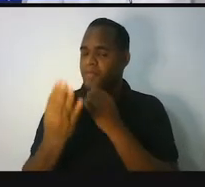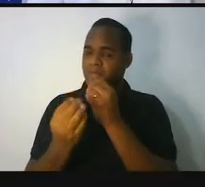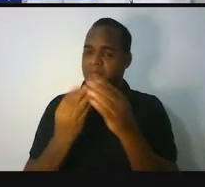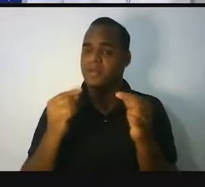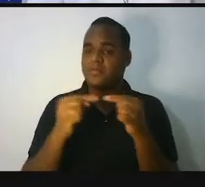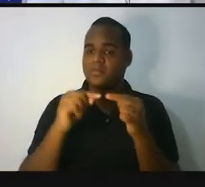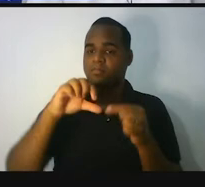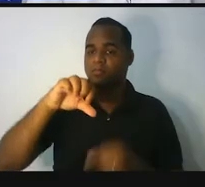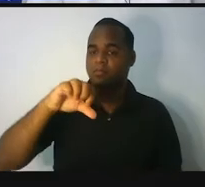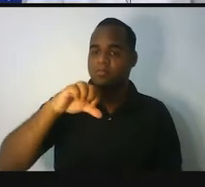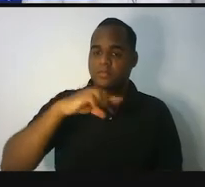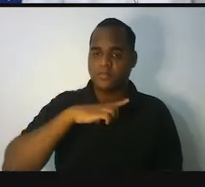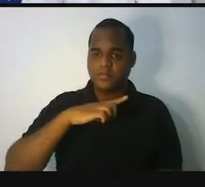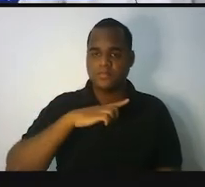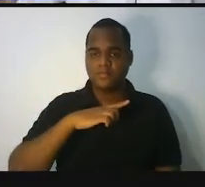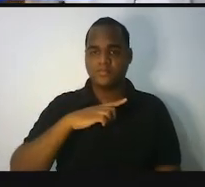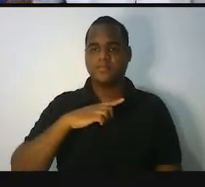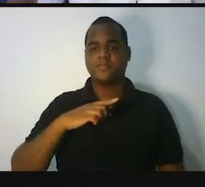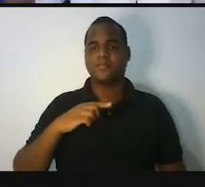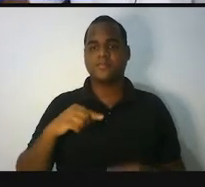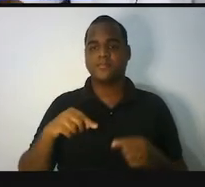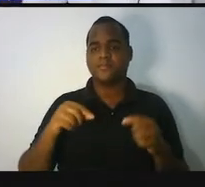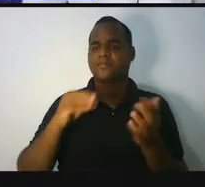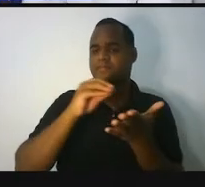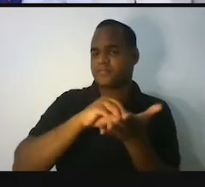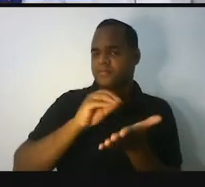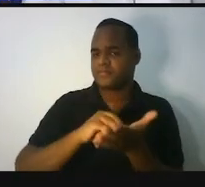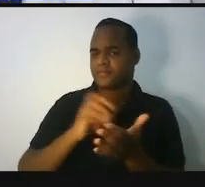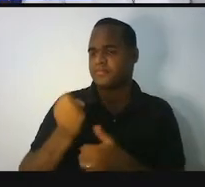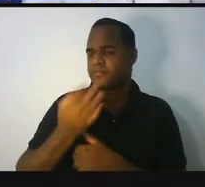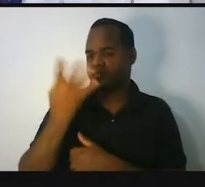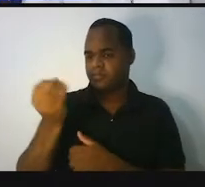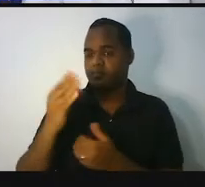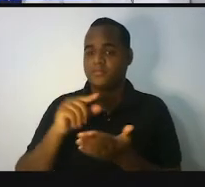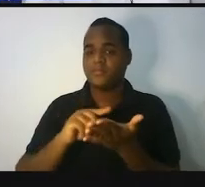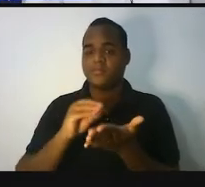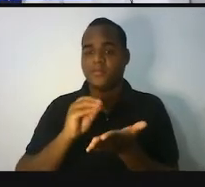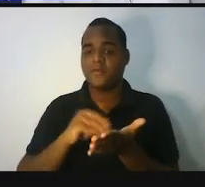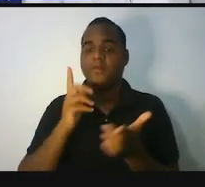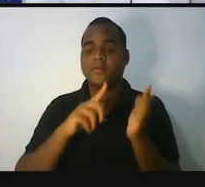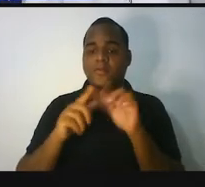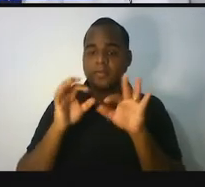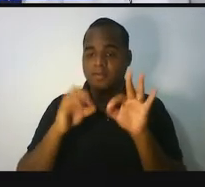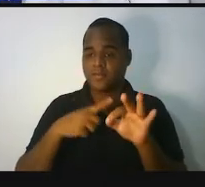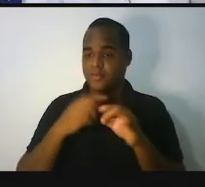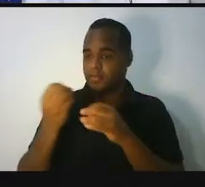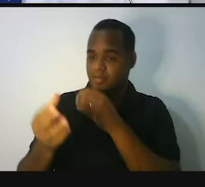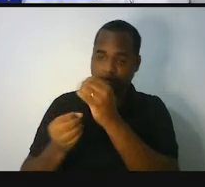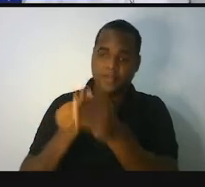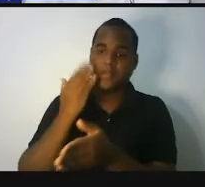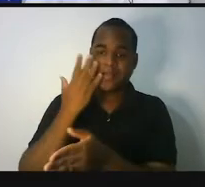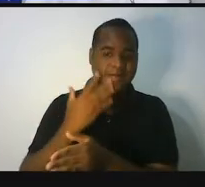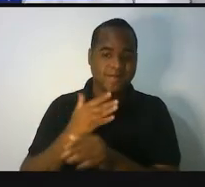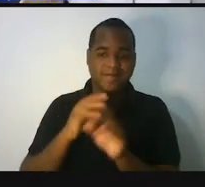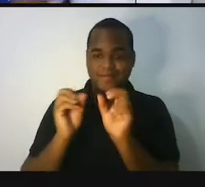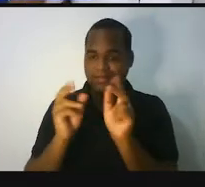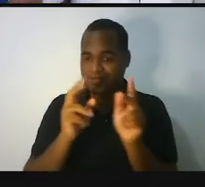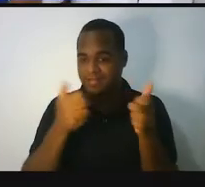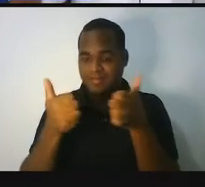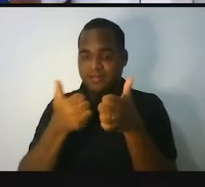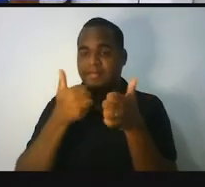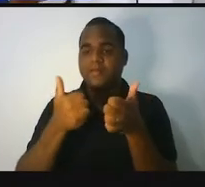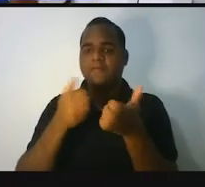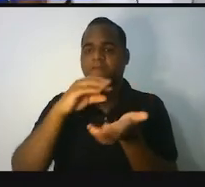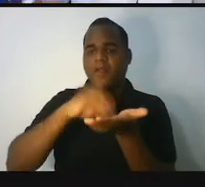nove. Quanto está faltando para eu conseguir distribuir para essas sete crianças? Quanto